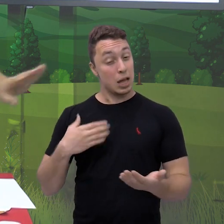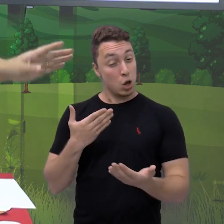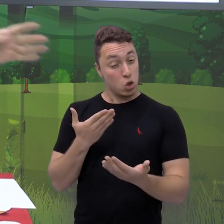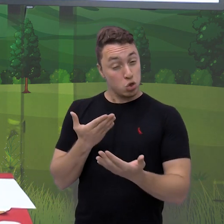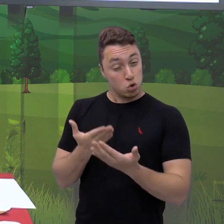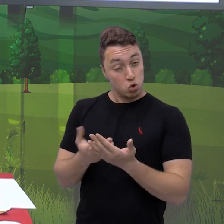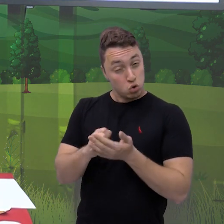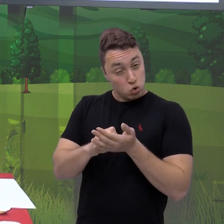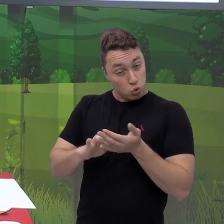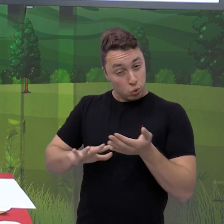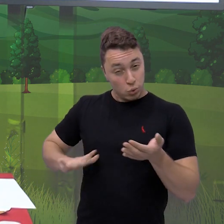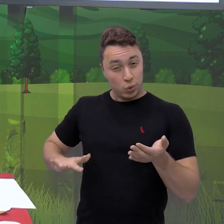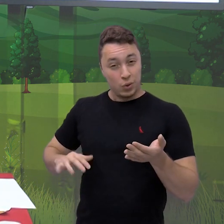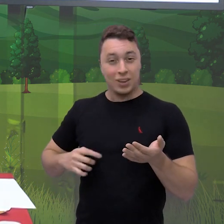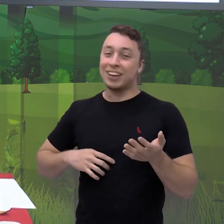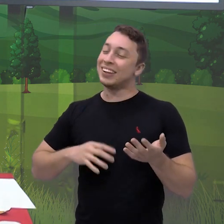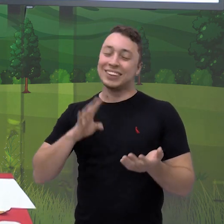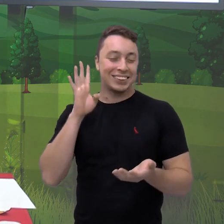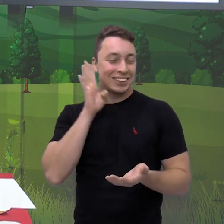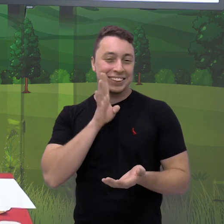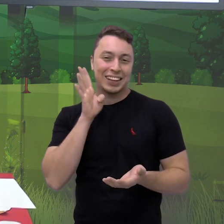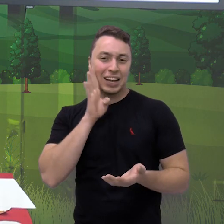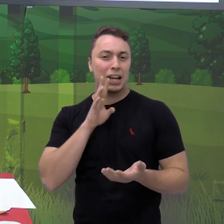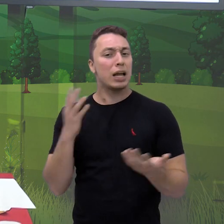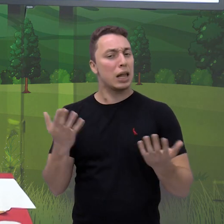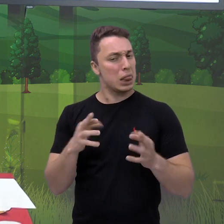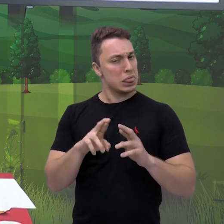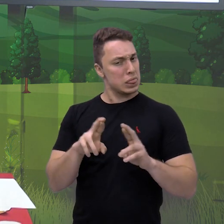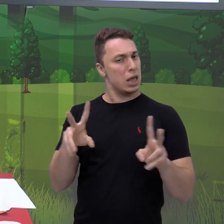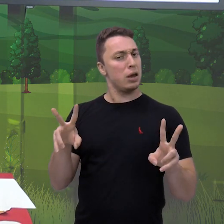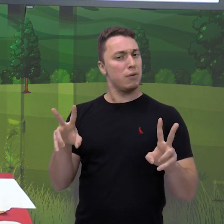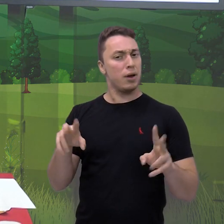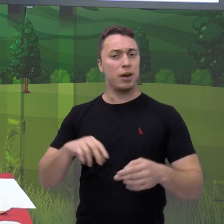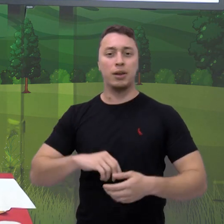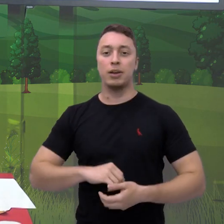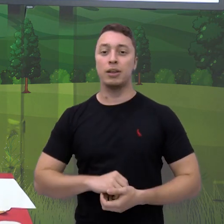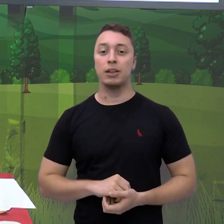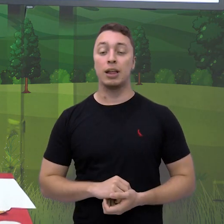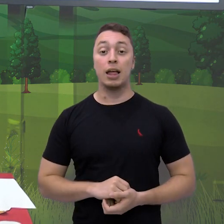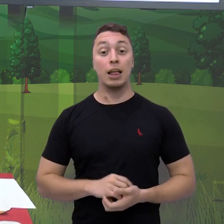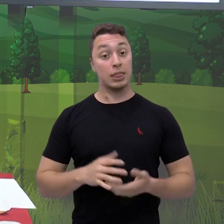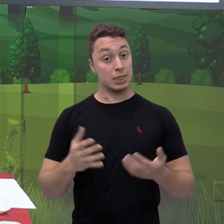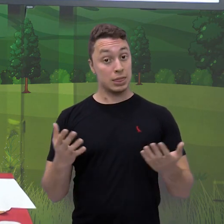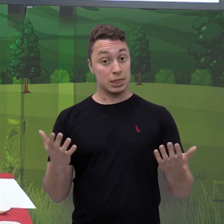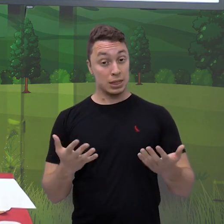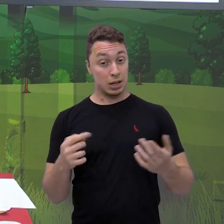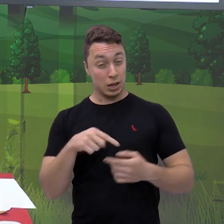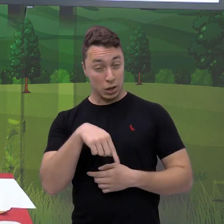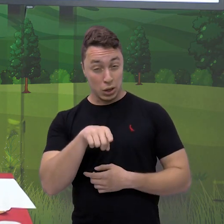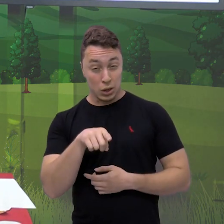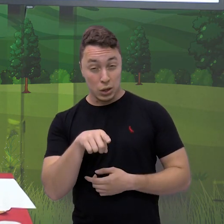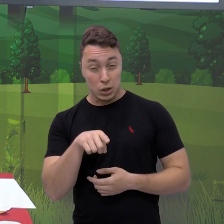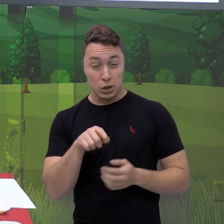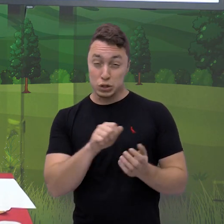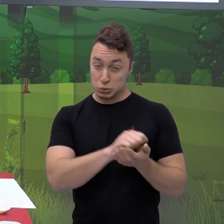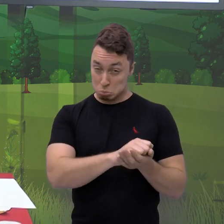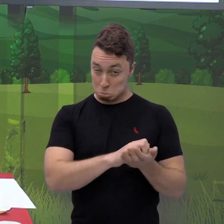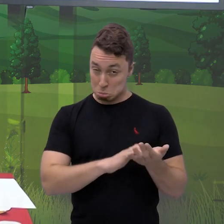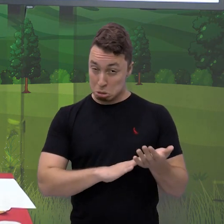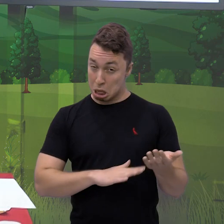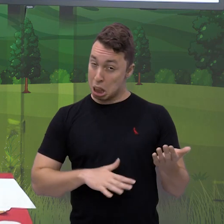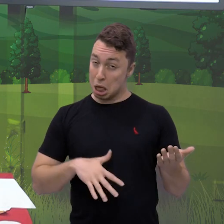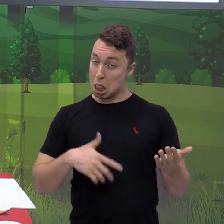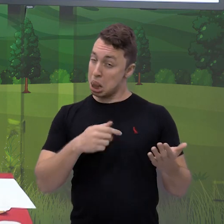vai ser muito legal e muito diferente. Dessa vez vocês não estão aí com a apostila de